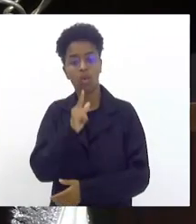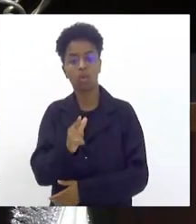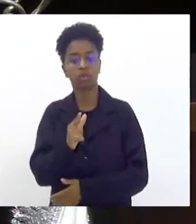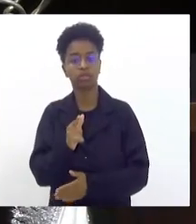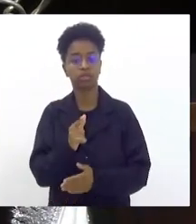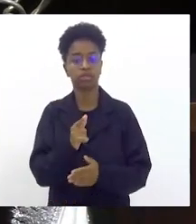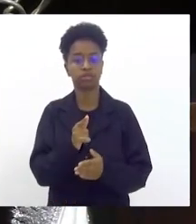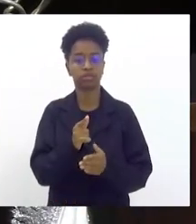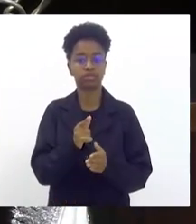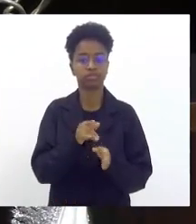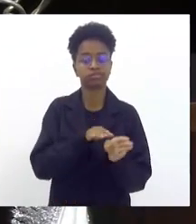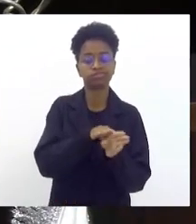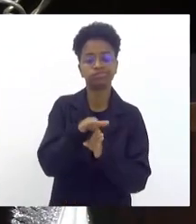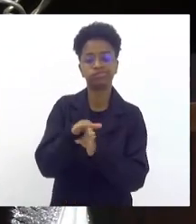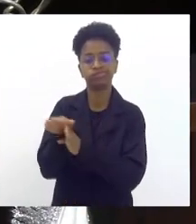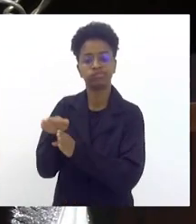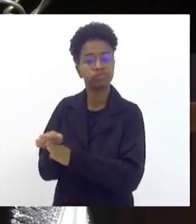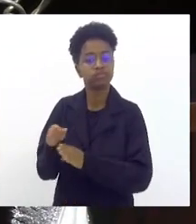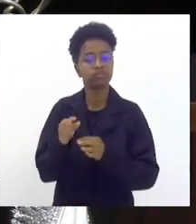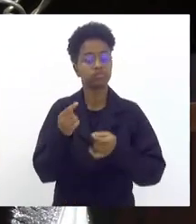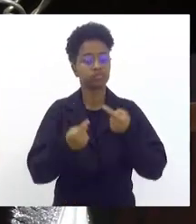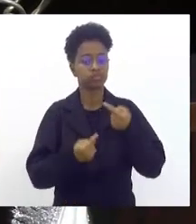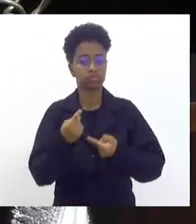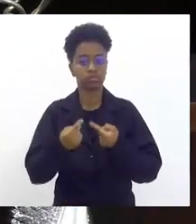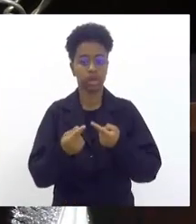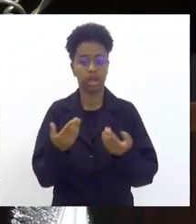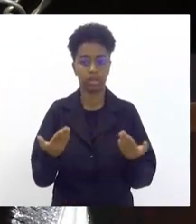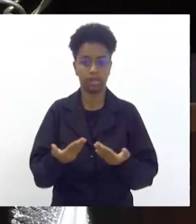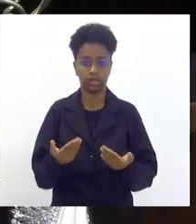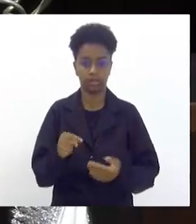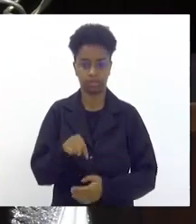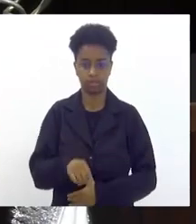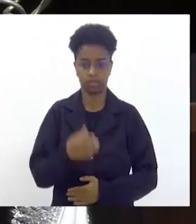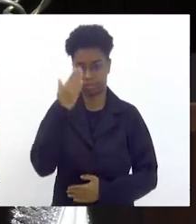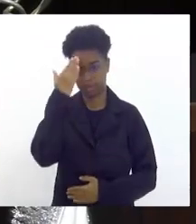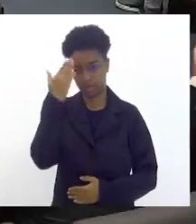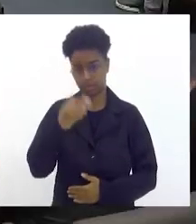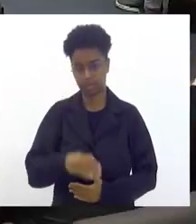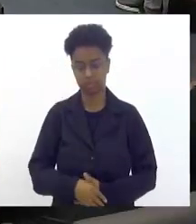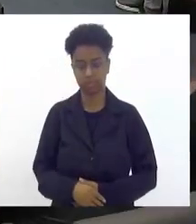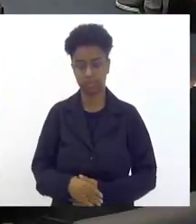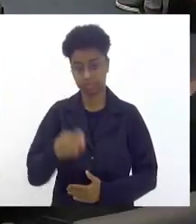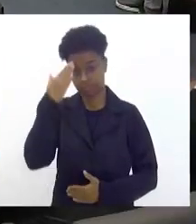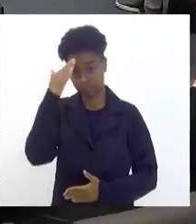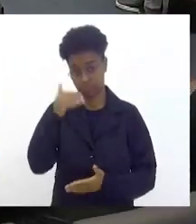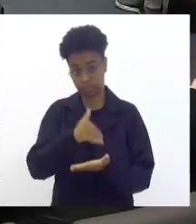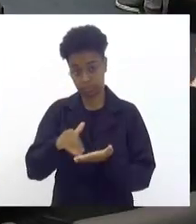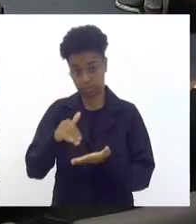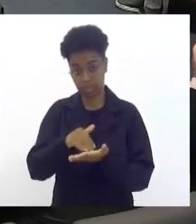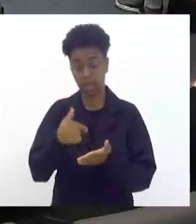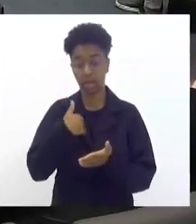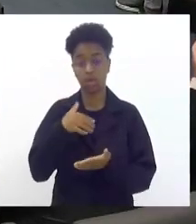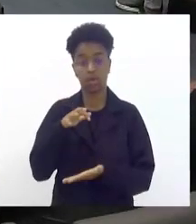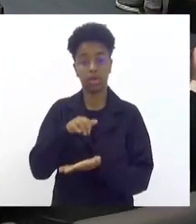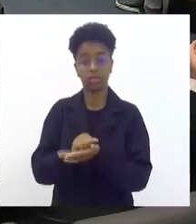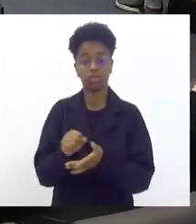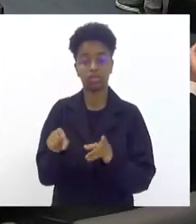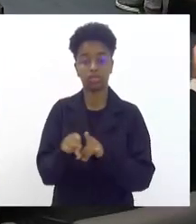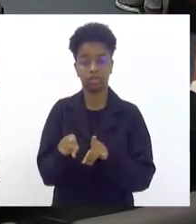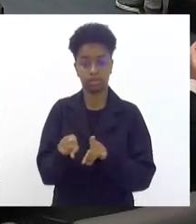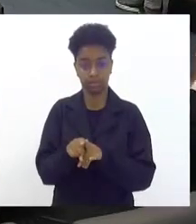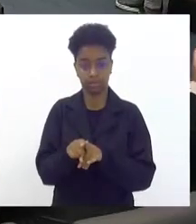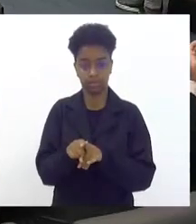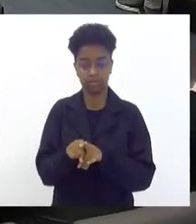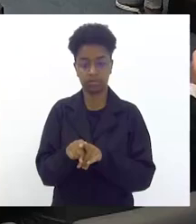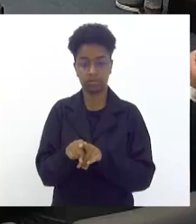encaminhamentos aquilo que essa casa discutirá obrigado obrigado secretária eu queria registrar secretária